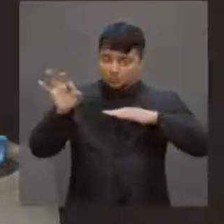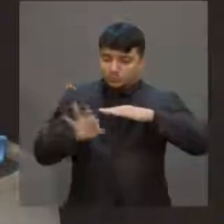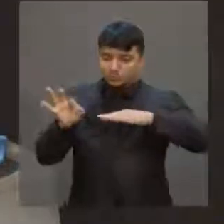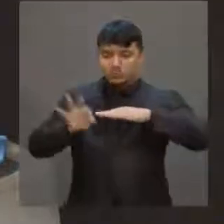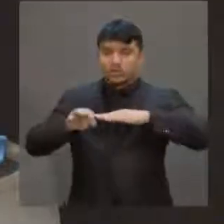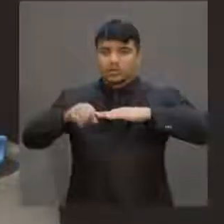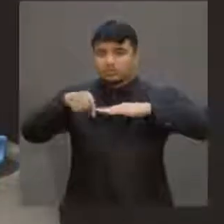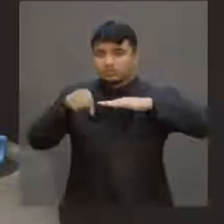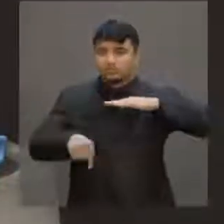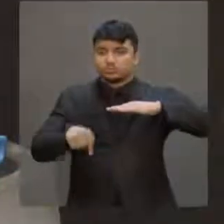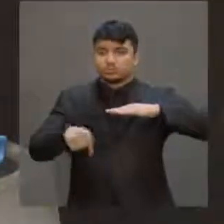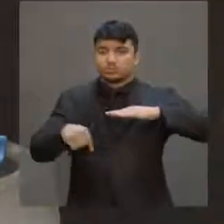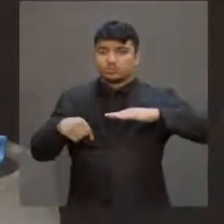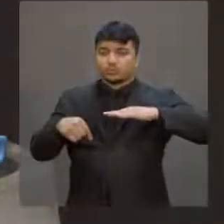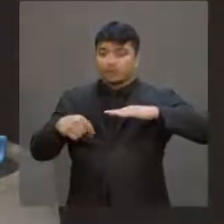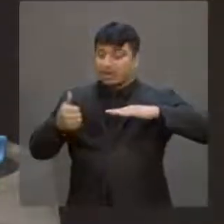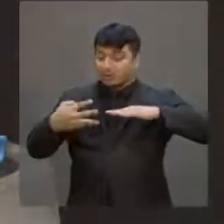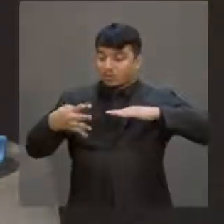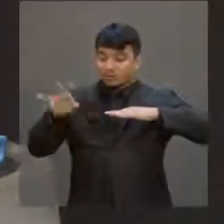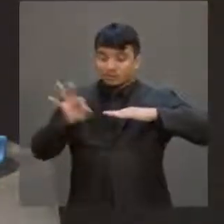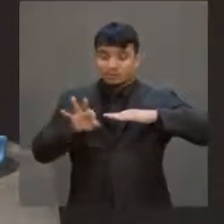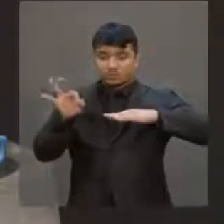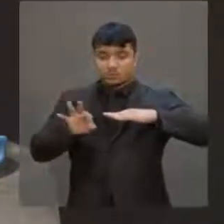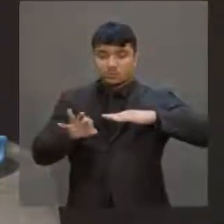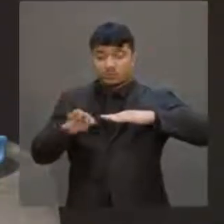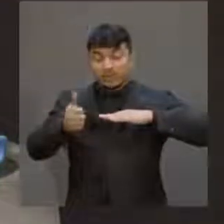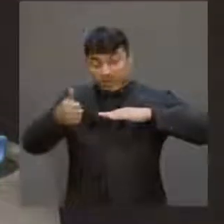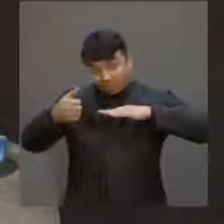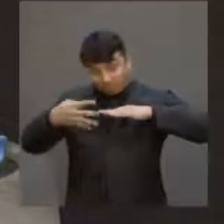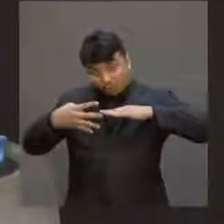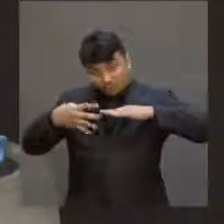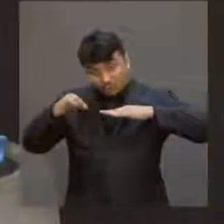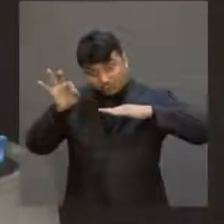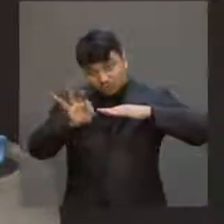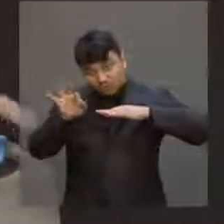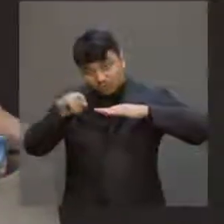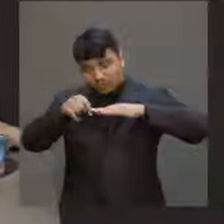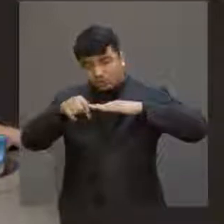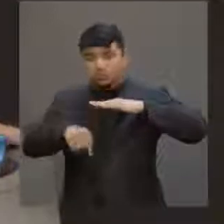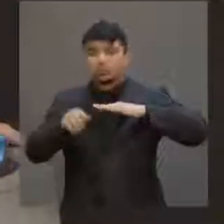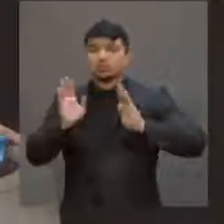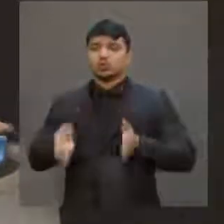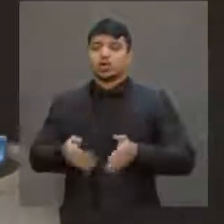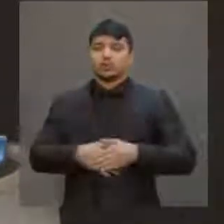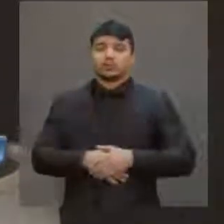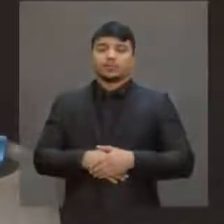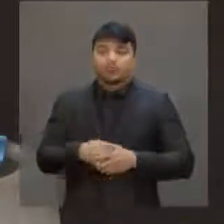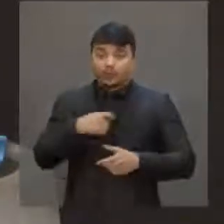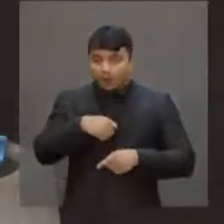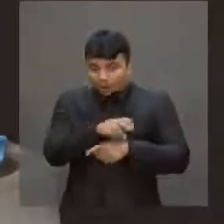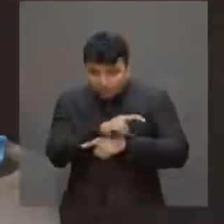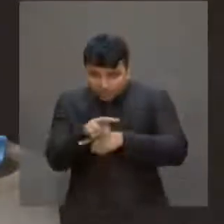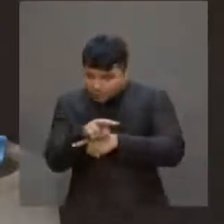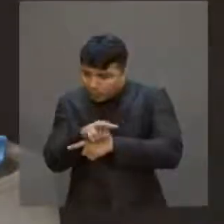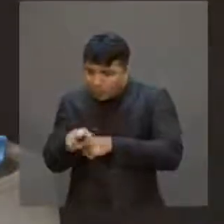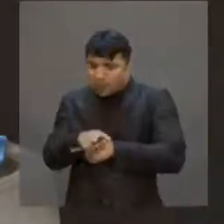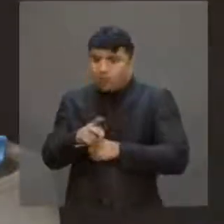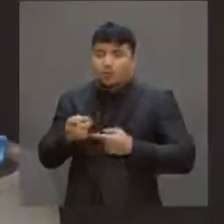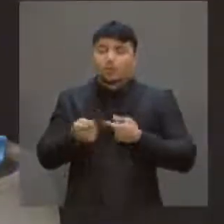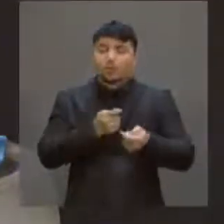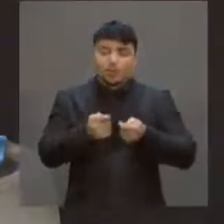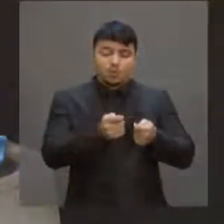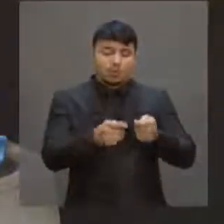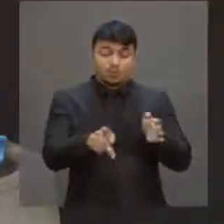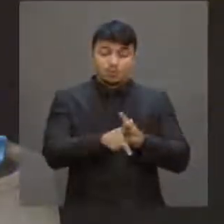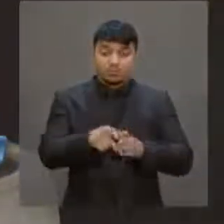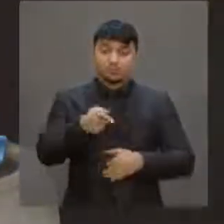esse ano, a taxa de investimento privado. O regime fiscal, que regula, sobretudo, os gastos da